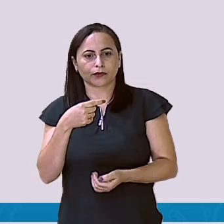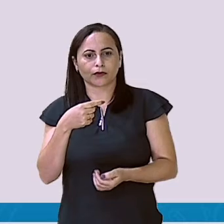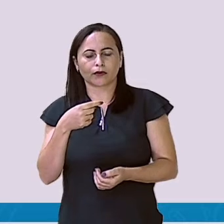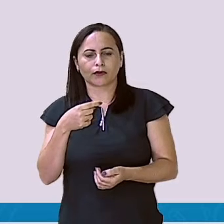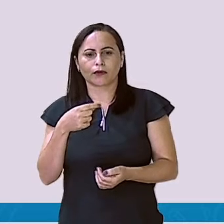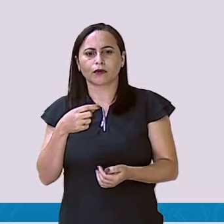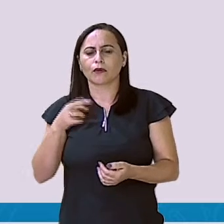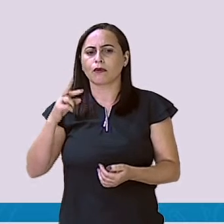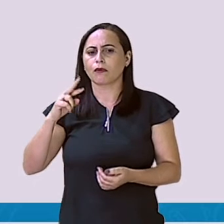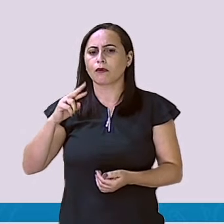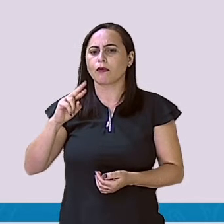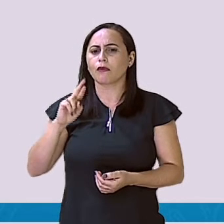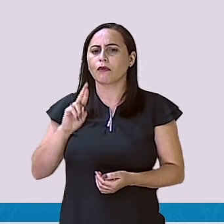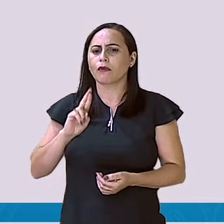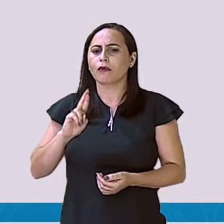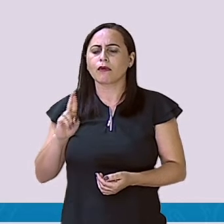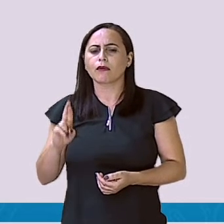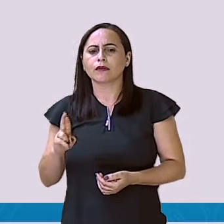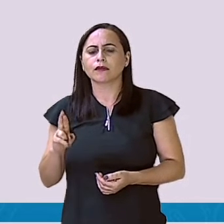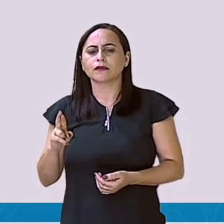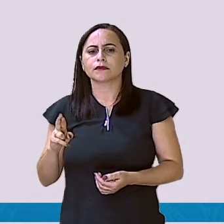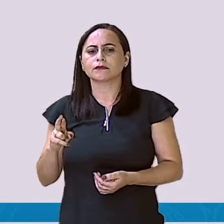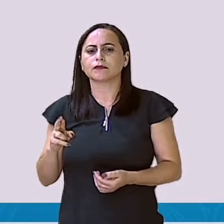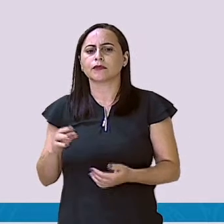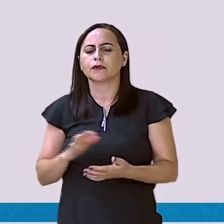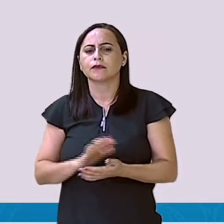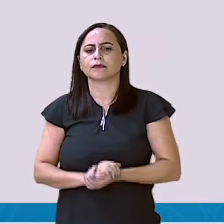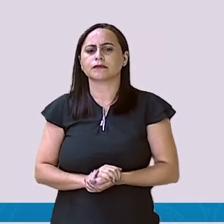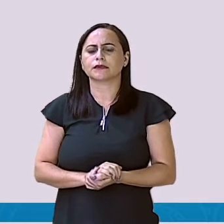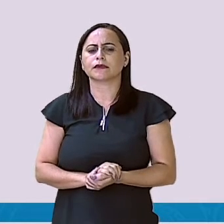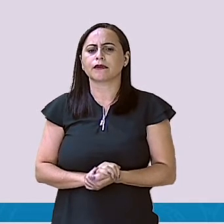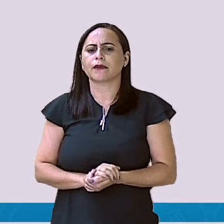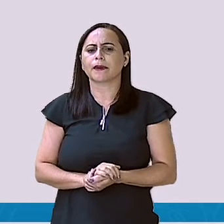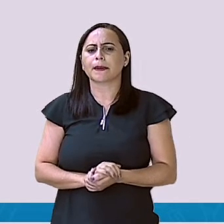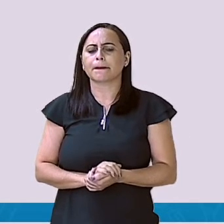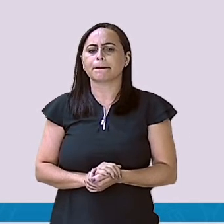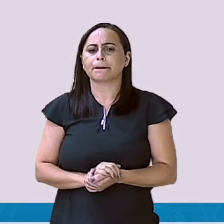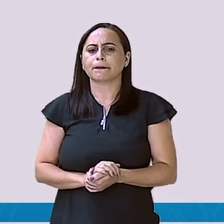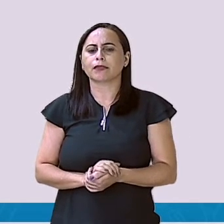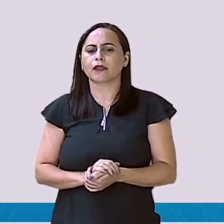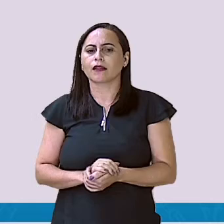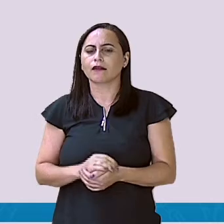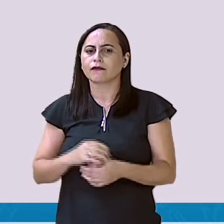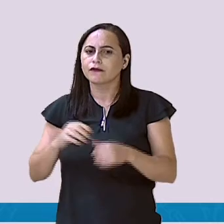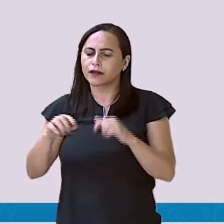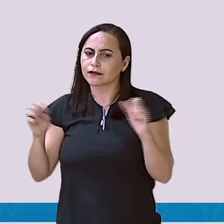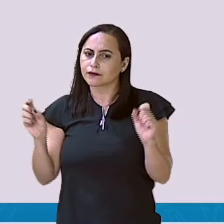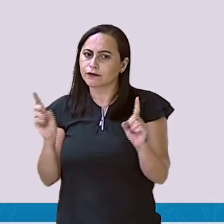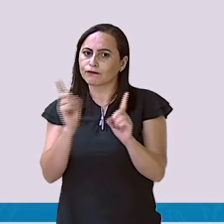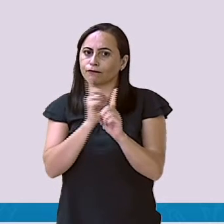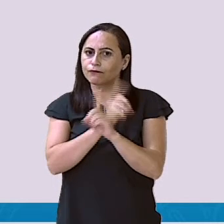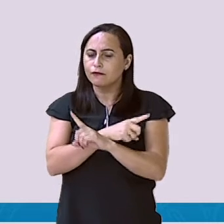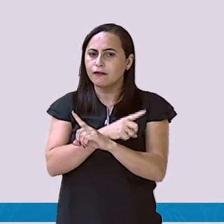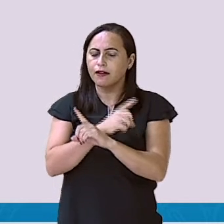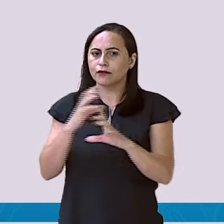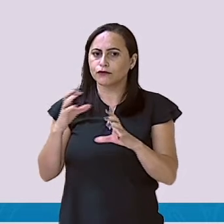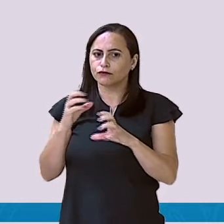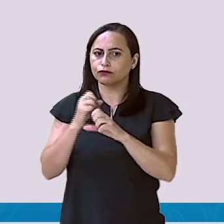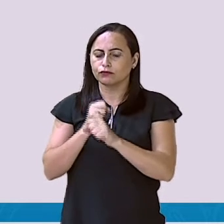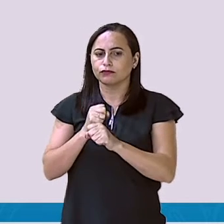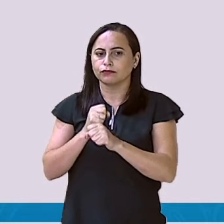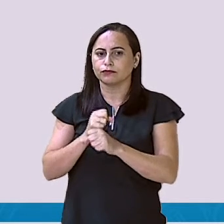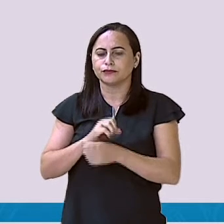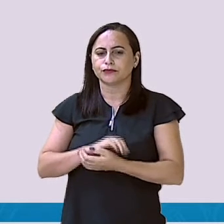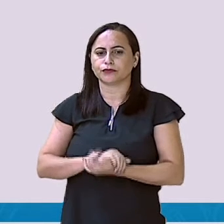diferença. Mas eu posso pegar o resto ou a diferença menos o meu subtraindo, que foi aquilo que me foi